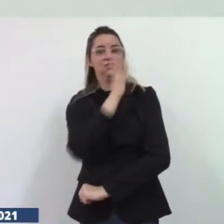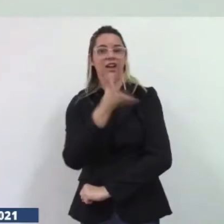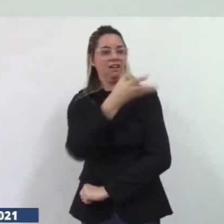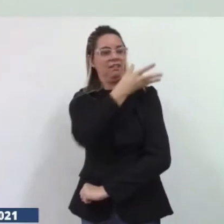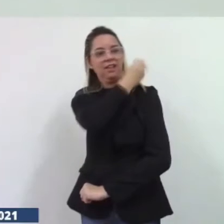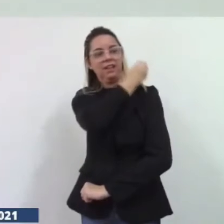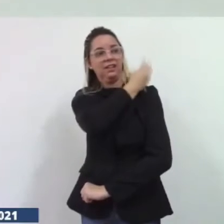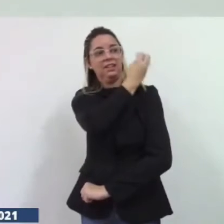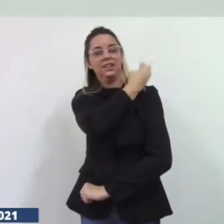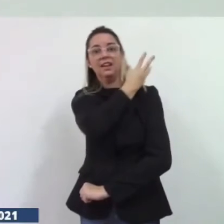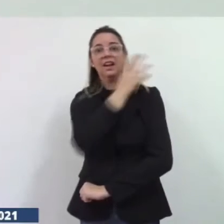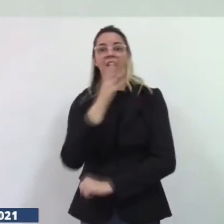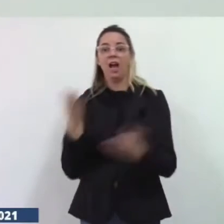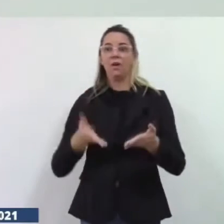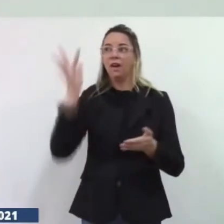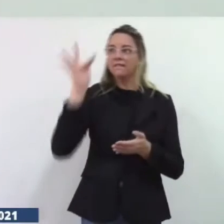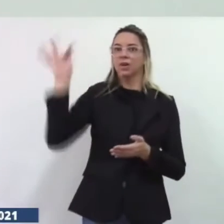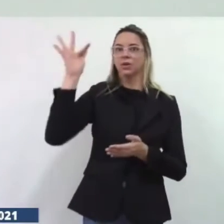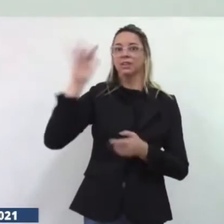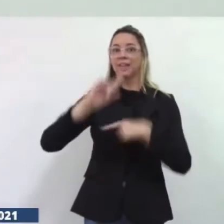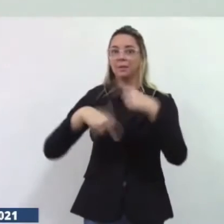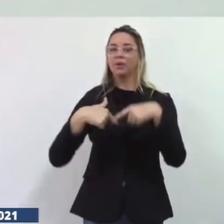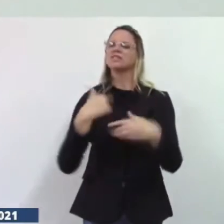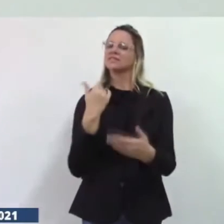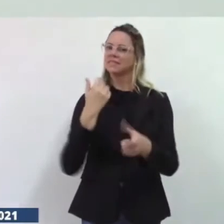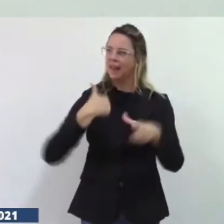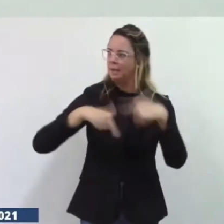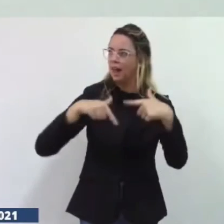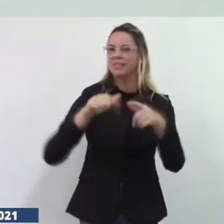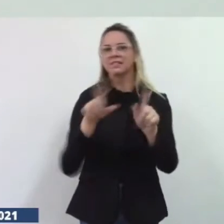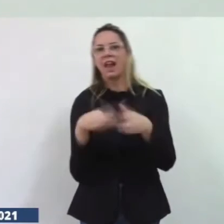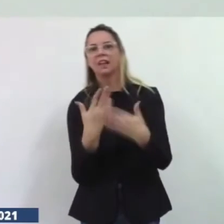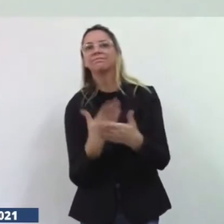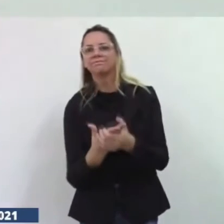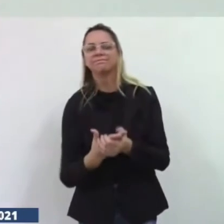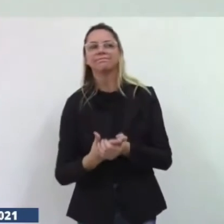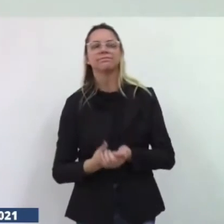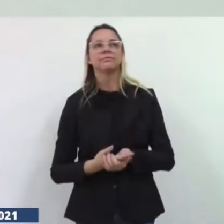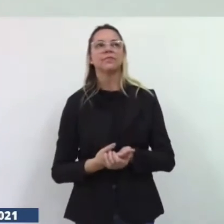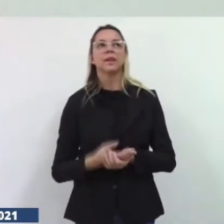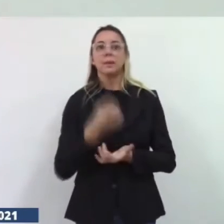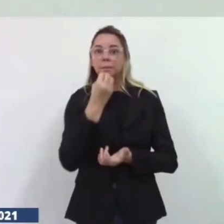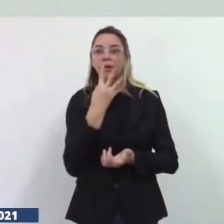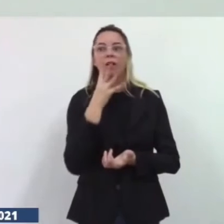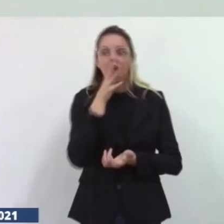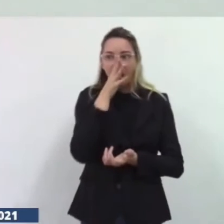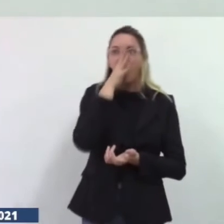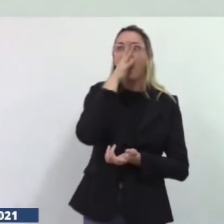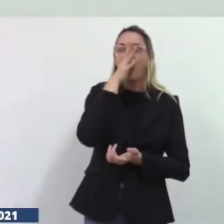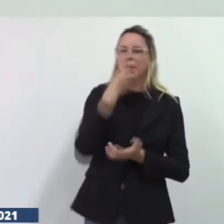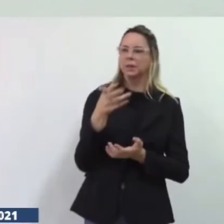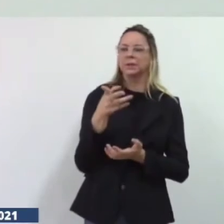poder lecionar nas salas de aula então é muito gratificante ver aquela comunidade cada vez mais crescendo